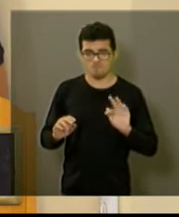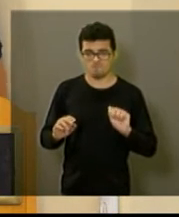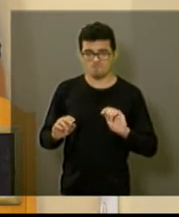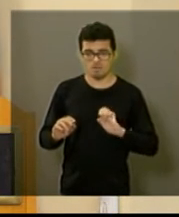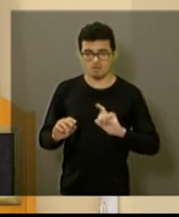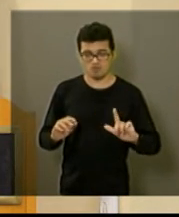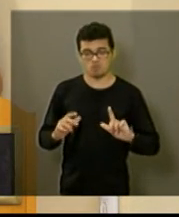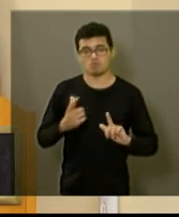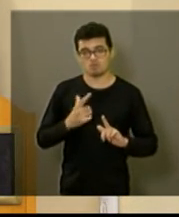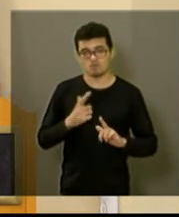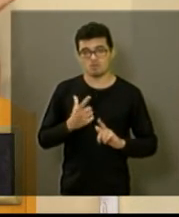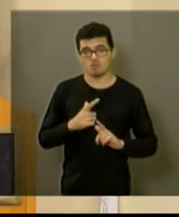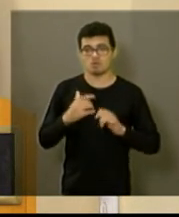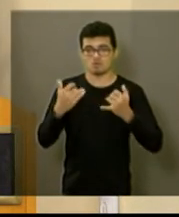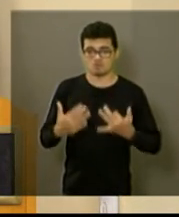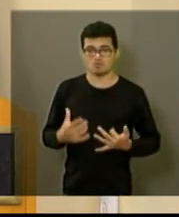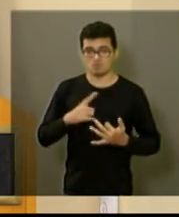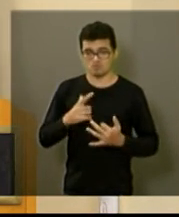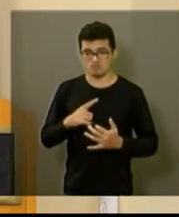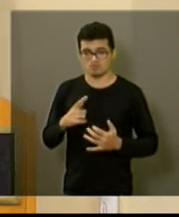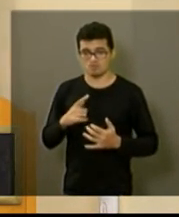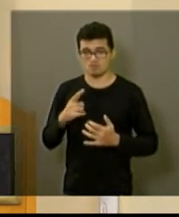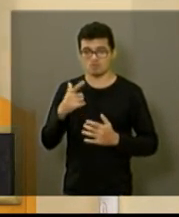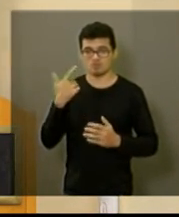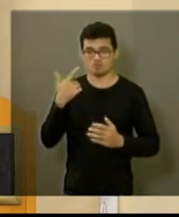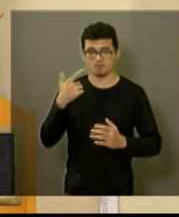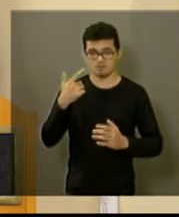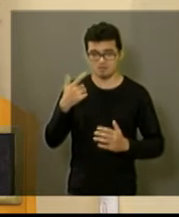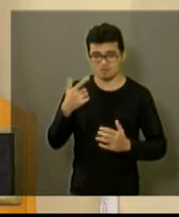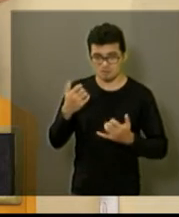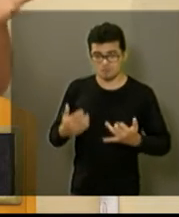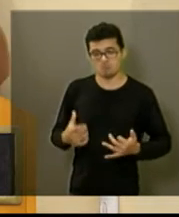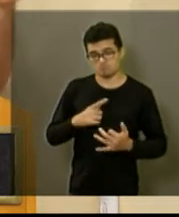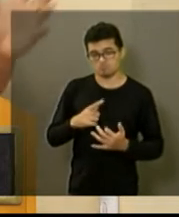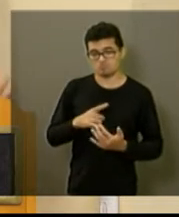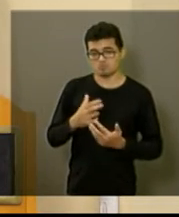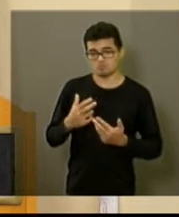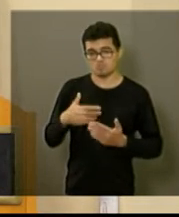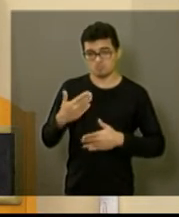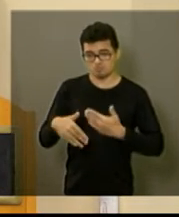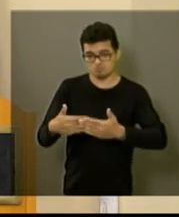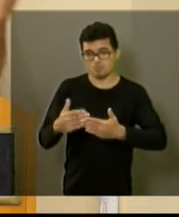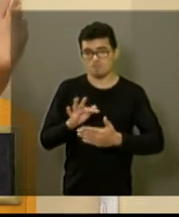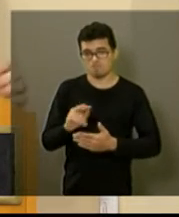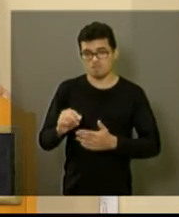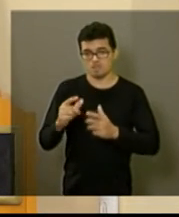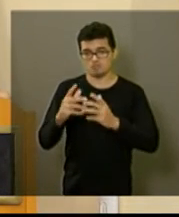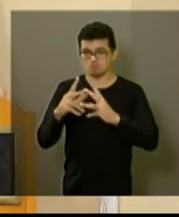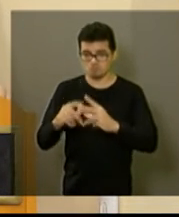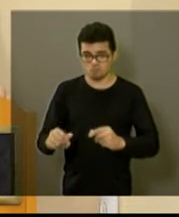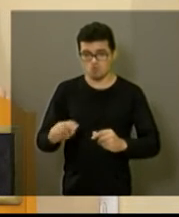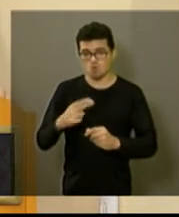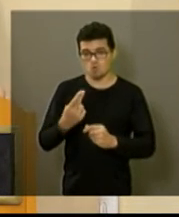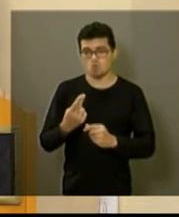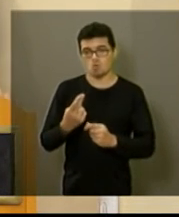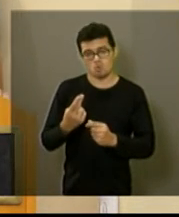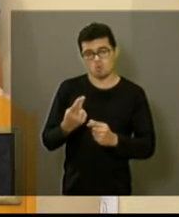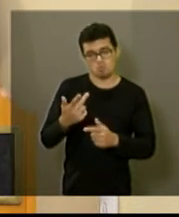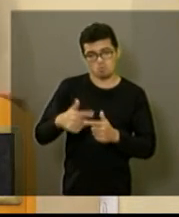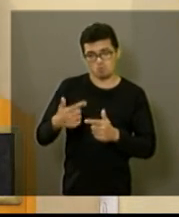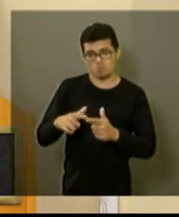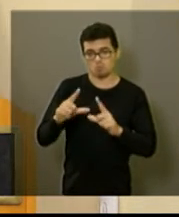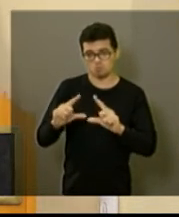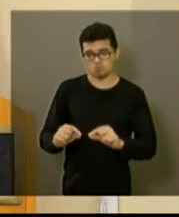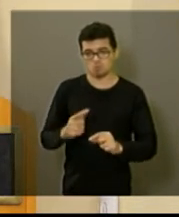Paiol já está em andamento que também já vai jogar água no sistema e automaticamente vai amenizar essa situação de repente até resolver aí no curto